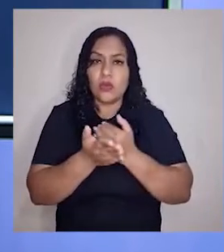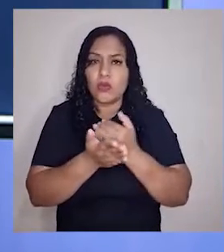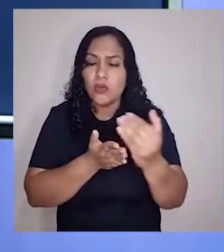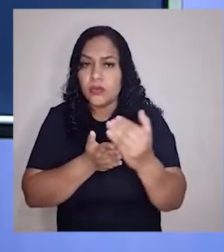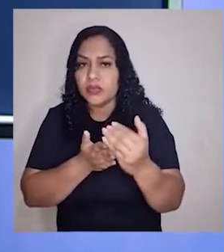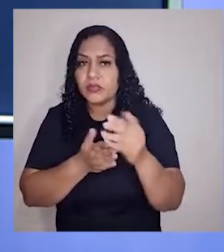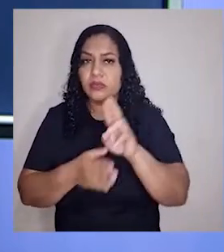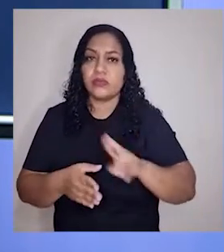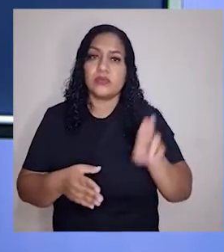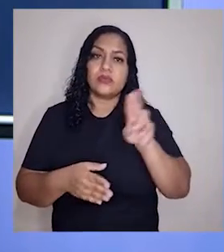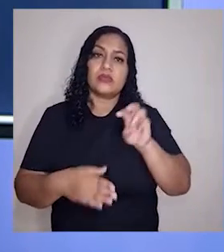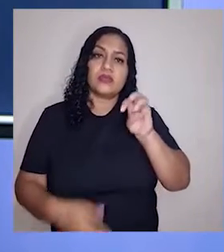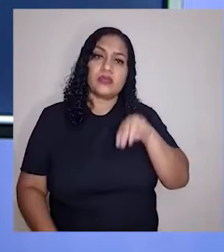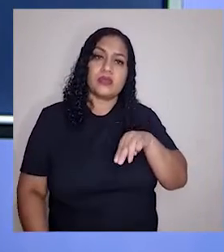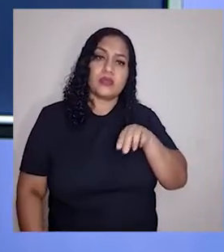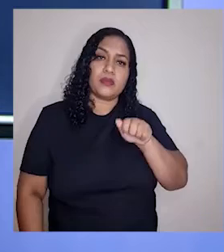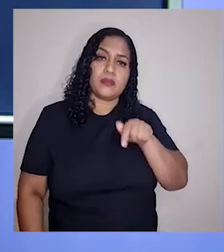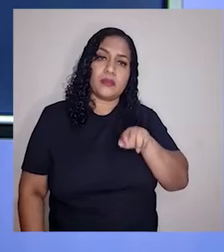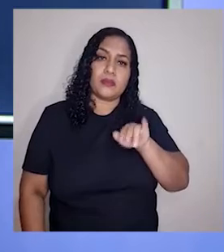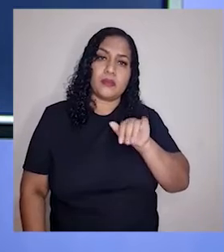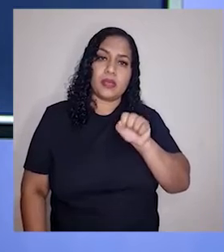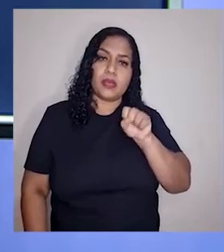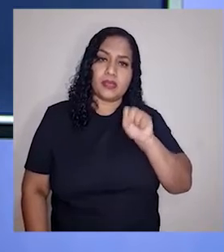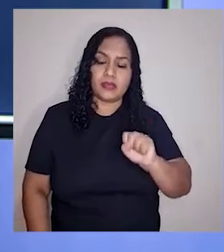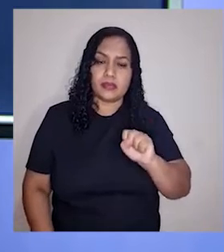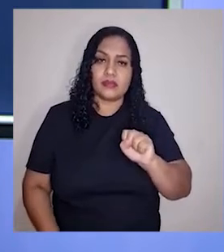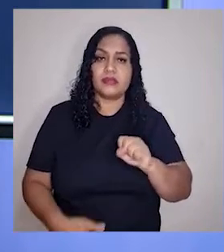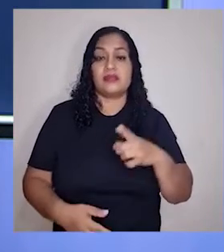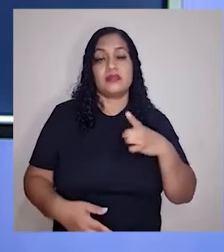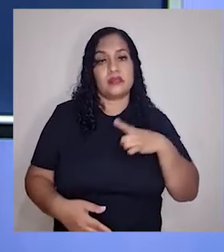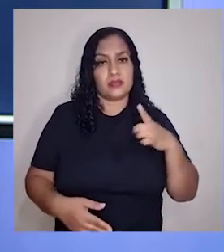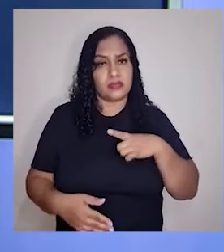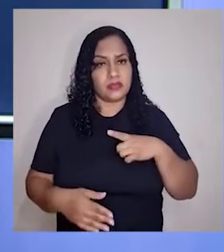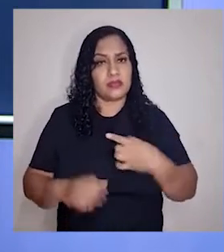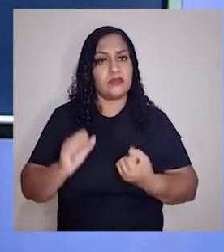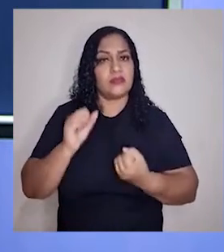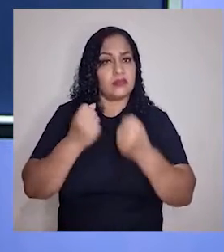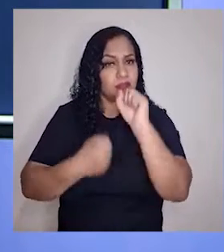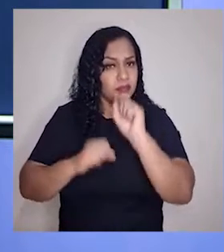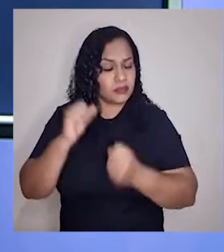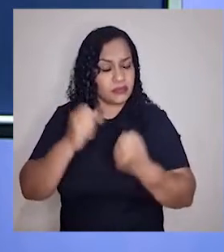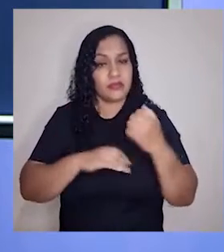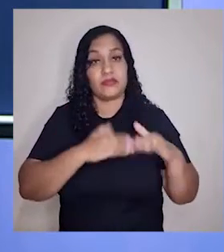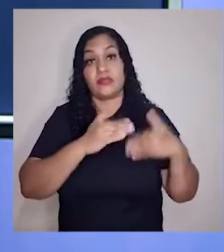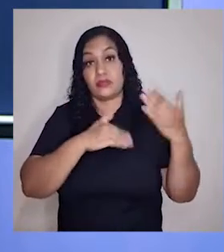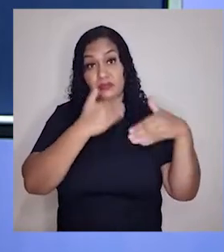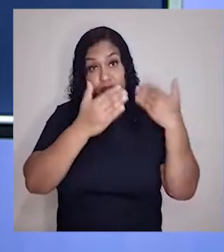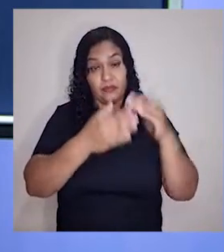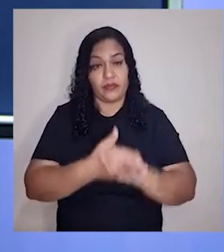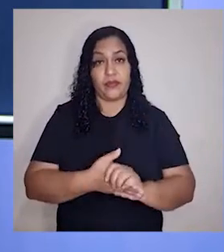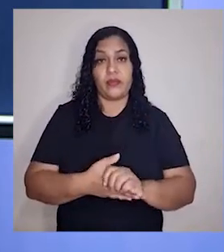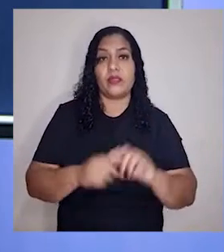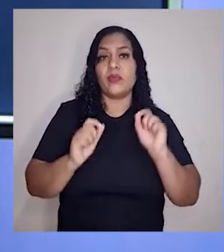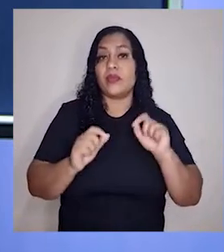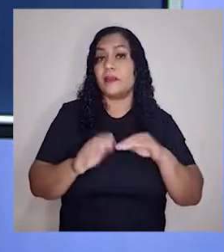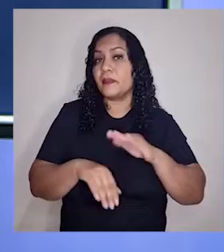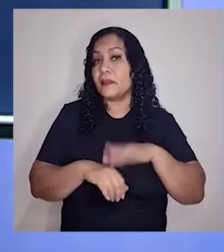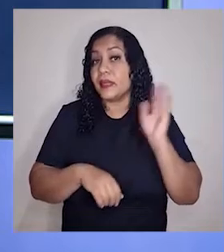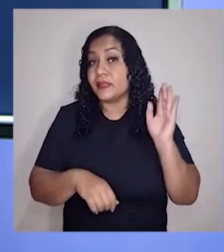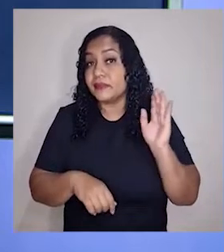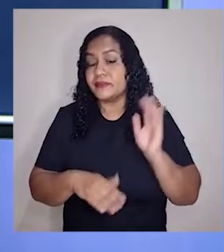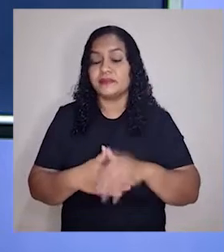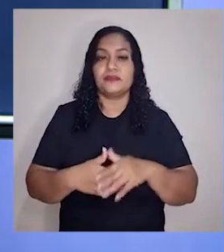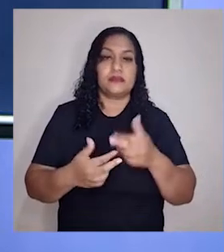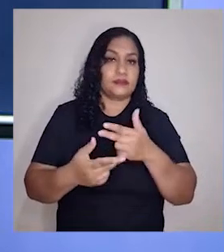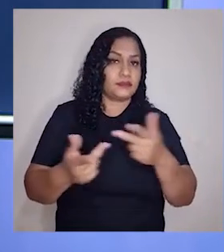começaram a produzir em maior número com as máquinas que estavam sendo desenvolvidas. O que